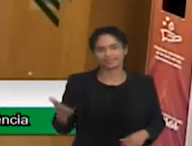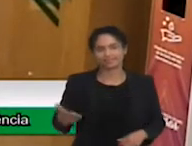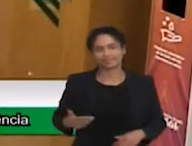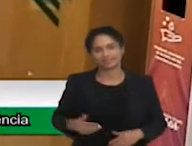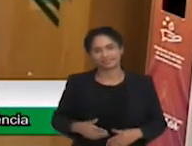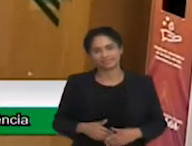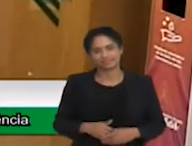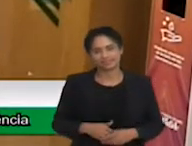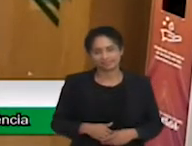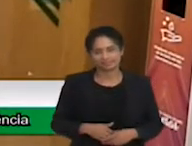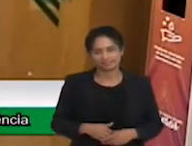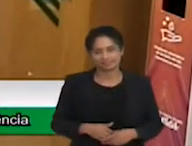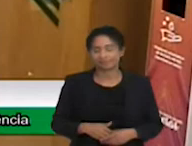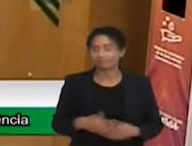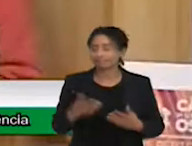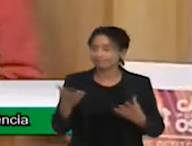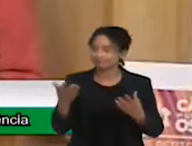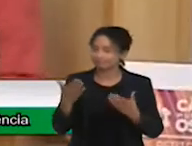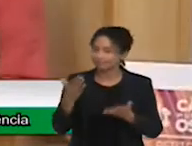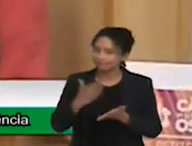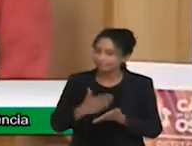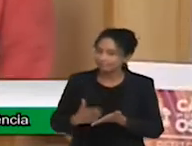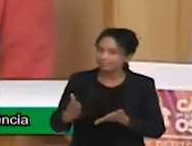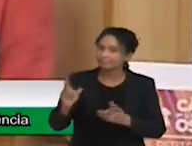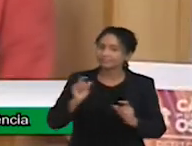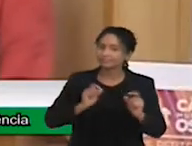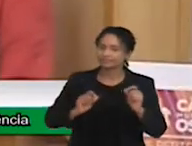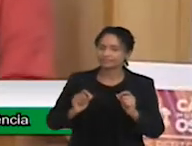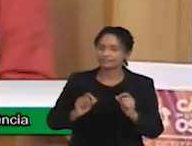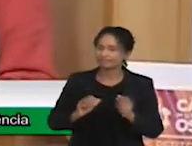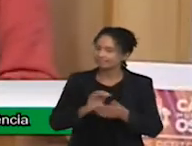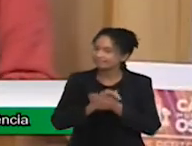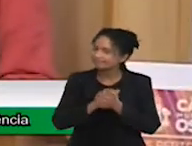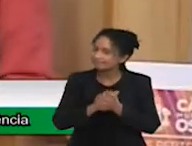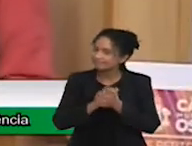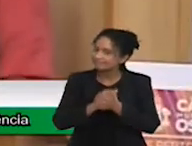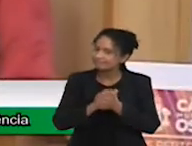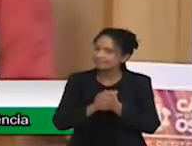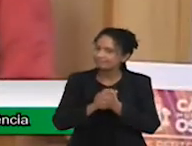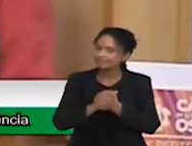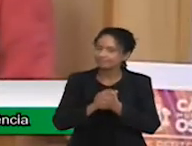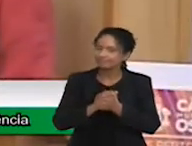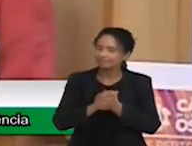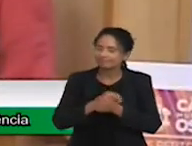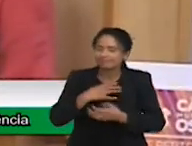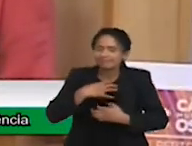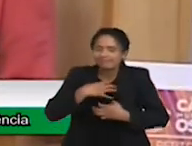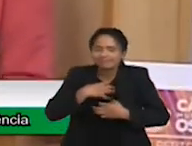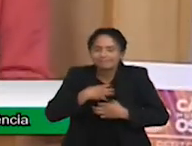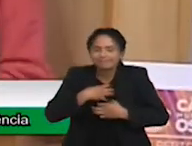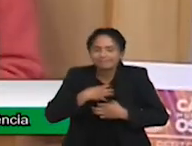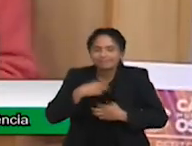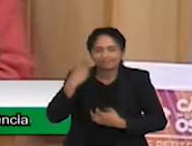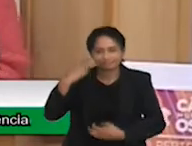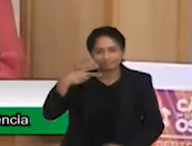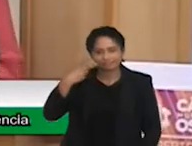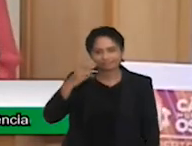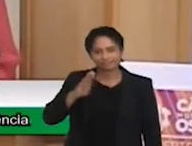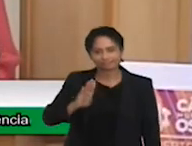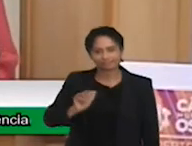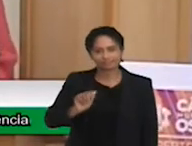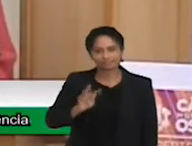Eu quero iniciar parabenizando de coração o vereador Batista pela